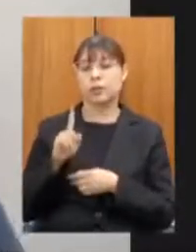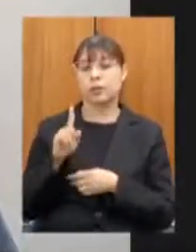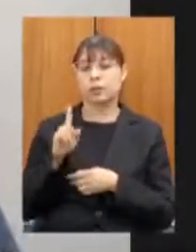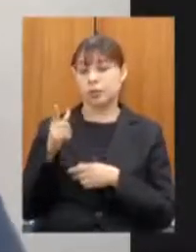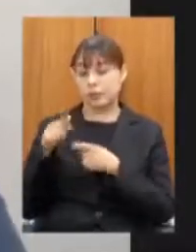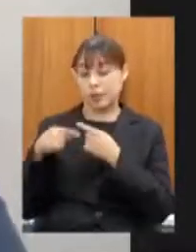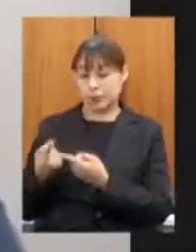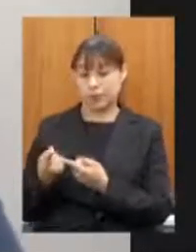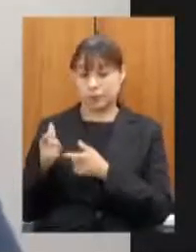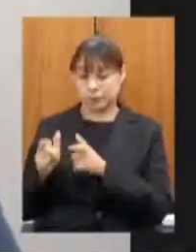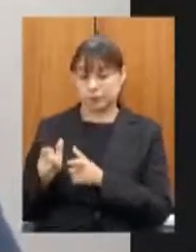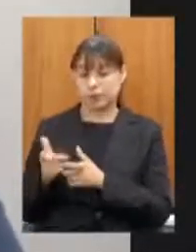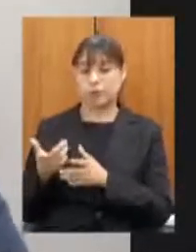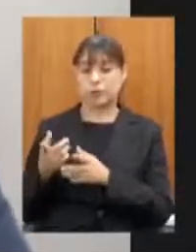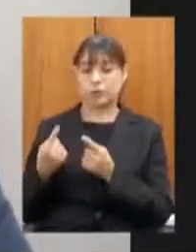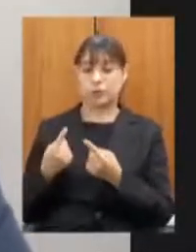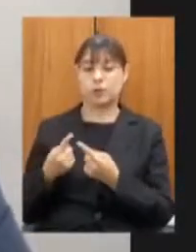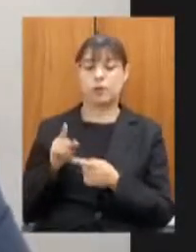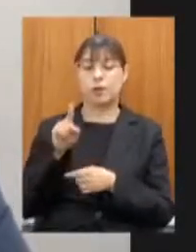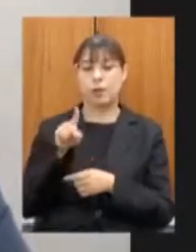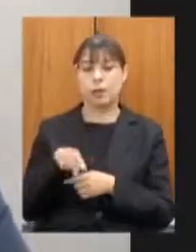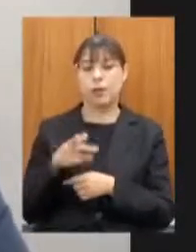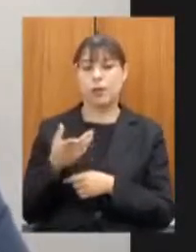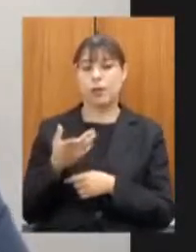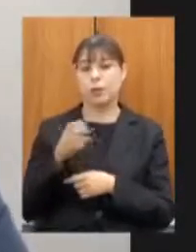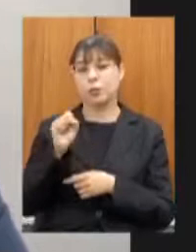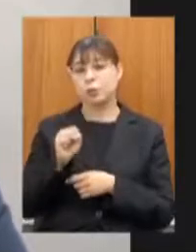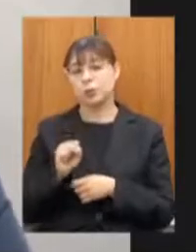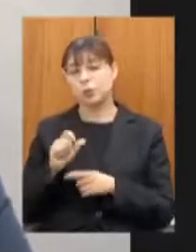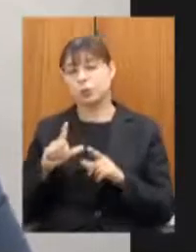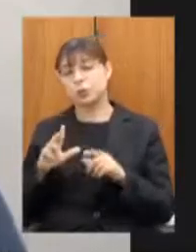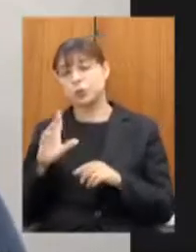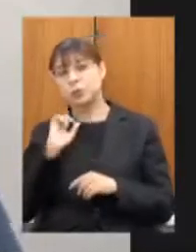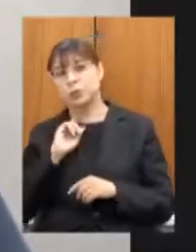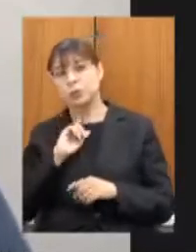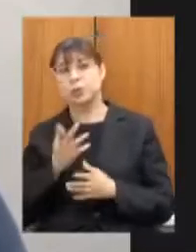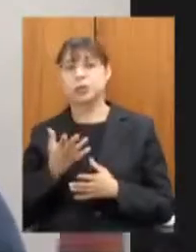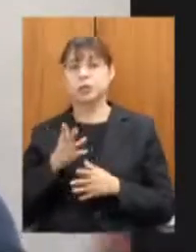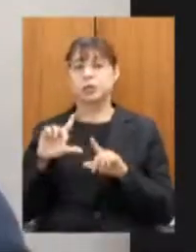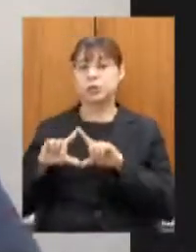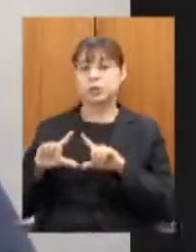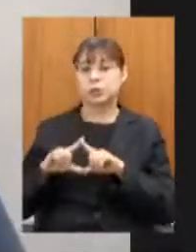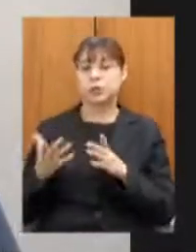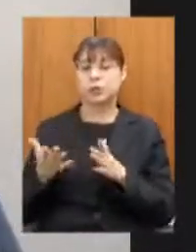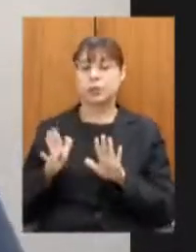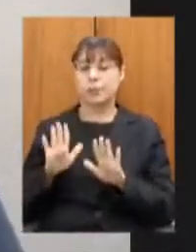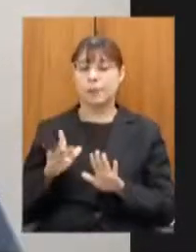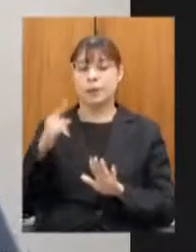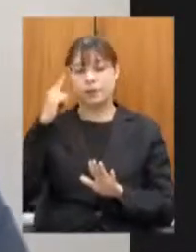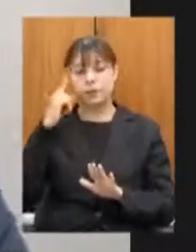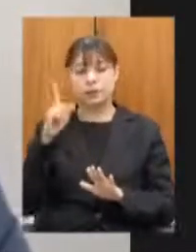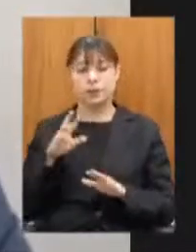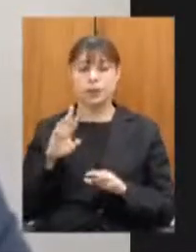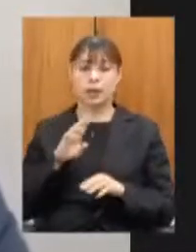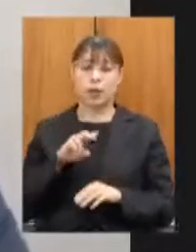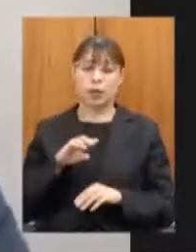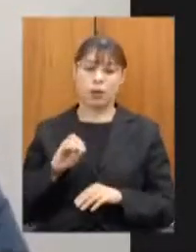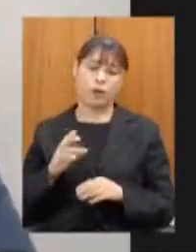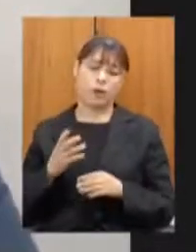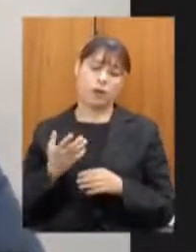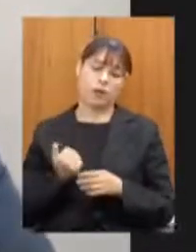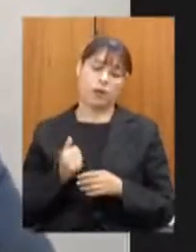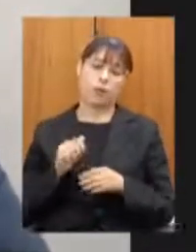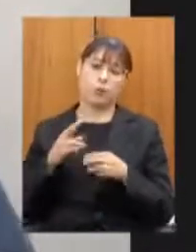Sul de Minas a fundação renova pela característica do acordo da tragédia criminosa lá de Mariana